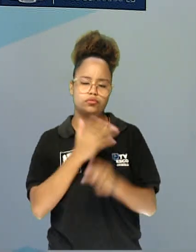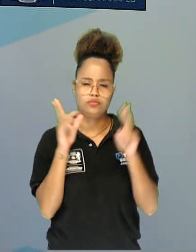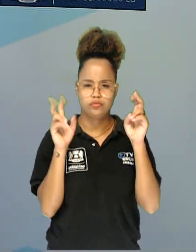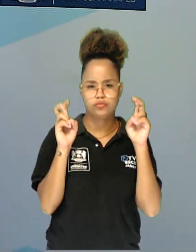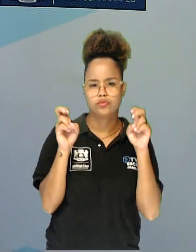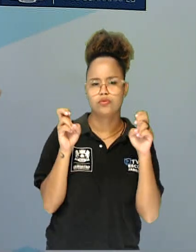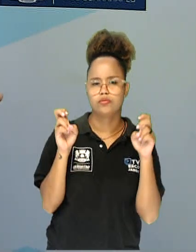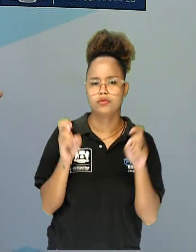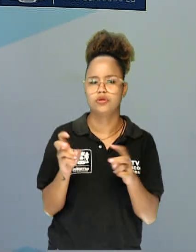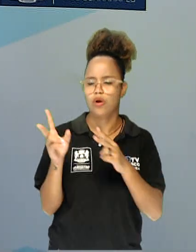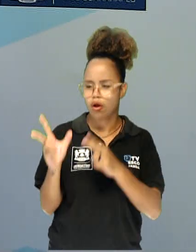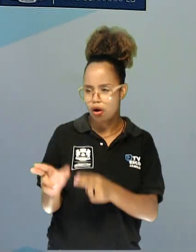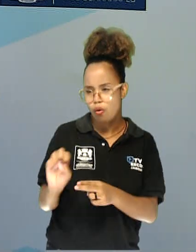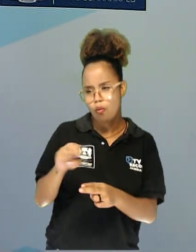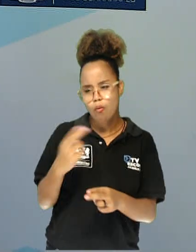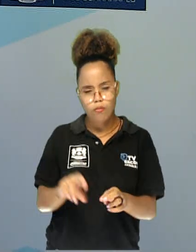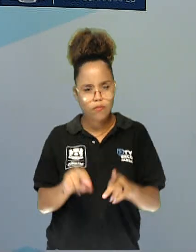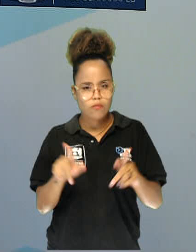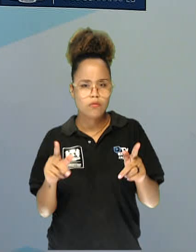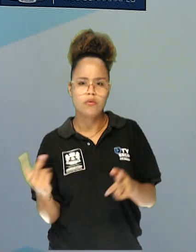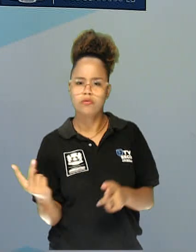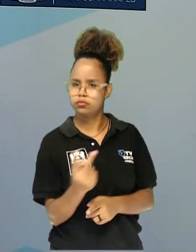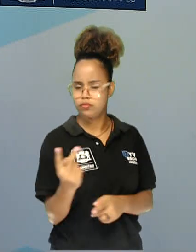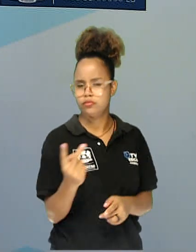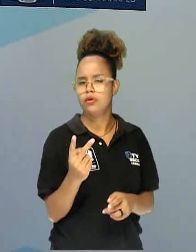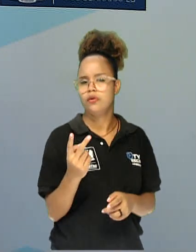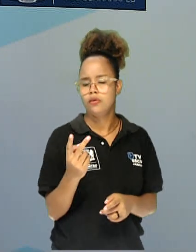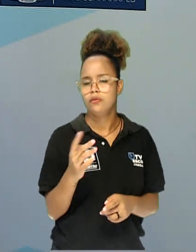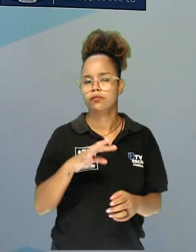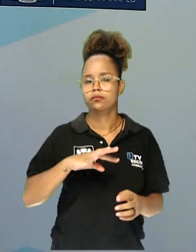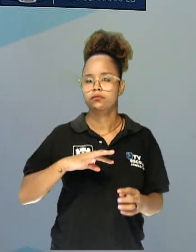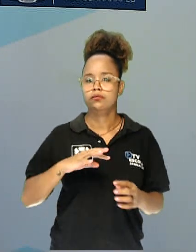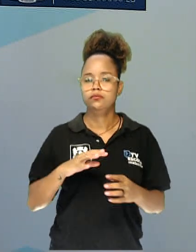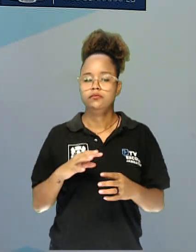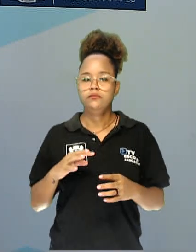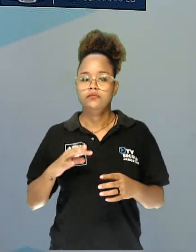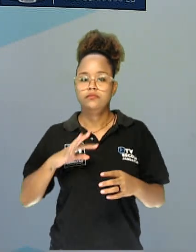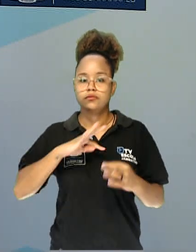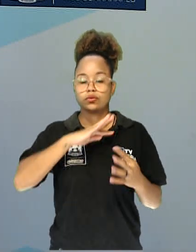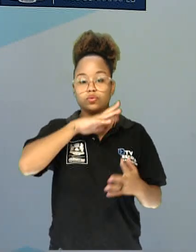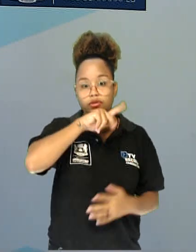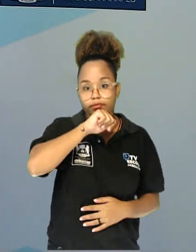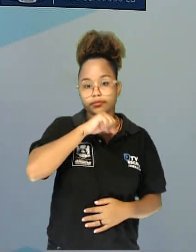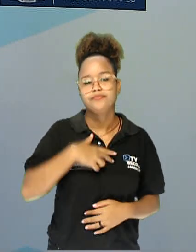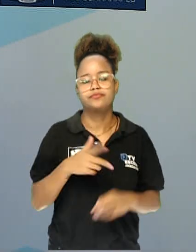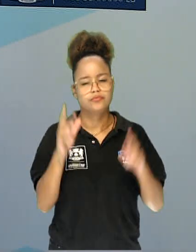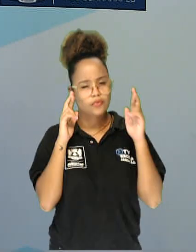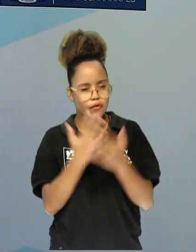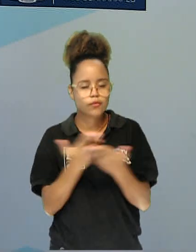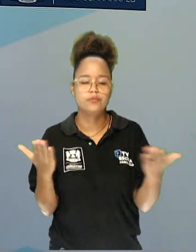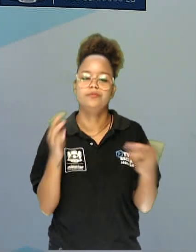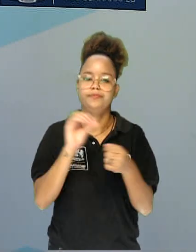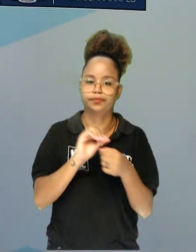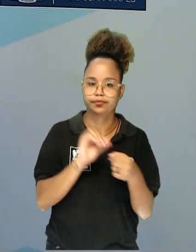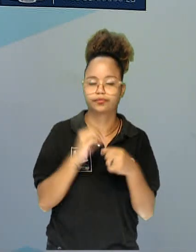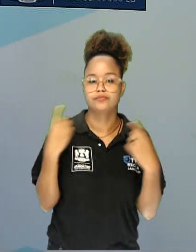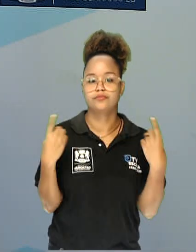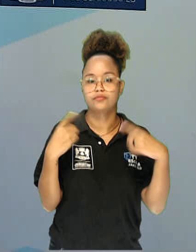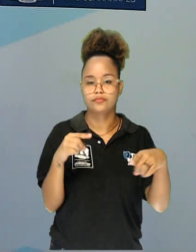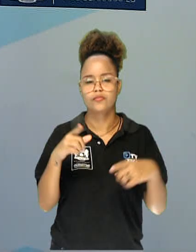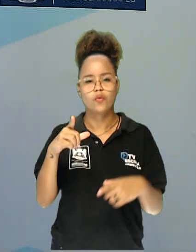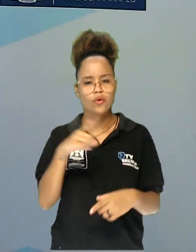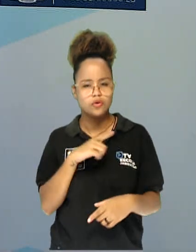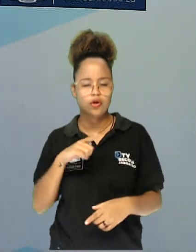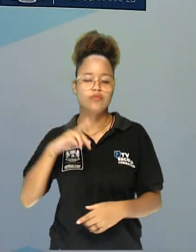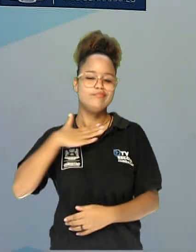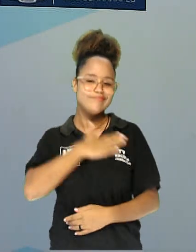semelhanças e diferenças entre esses animais, ok? Espero que vocês façam o desafio e que tenham